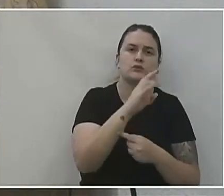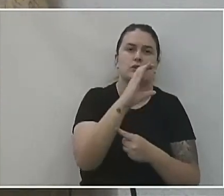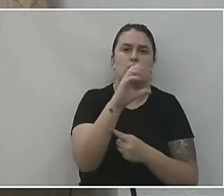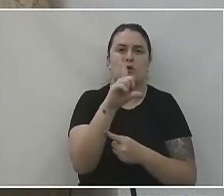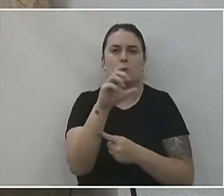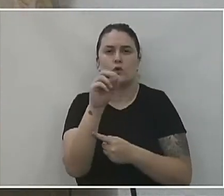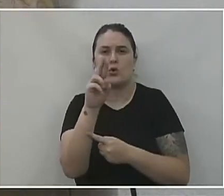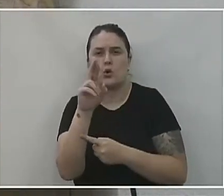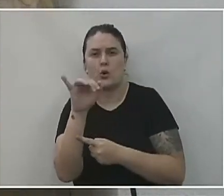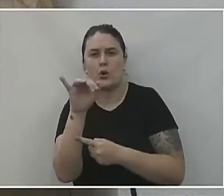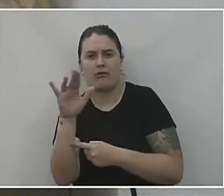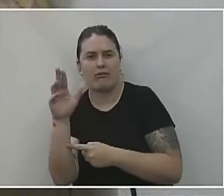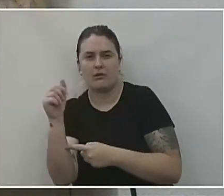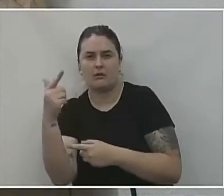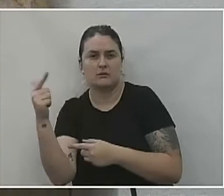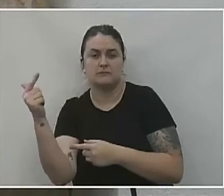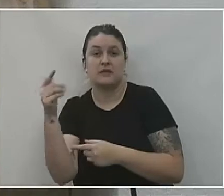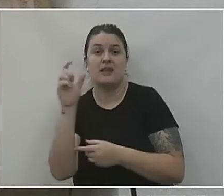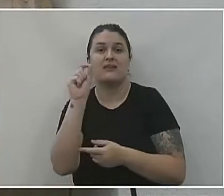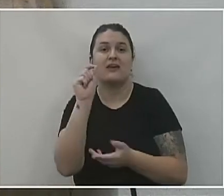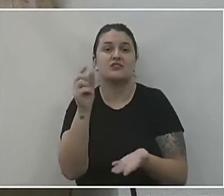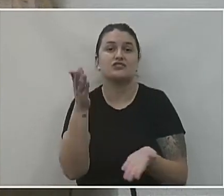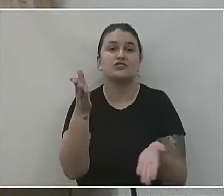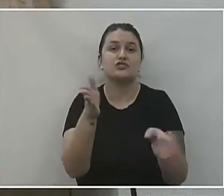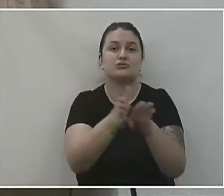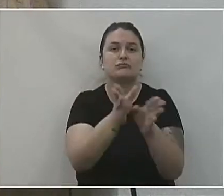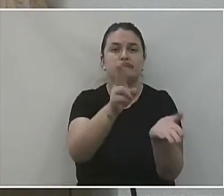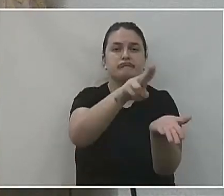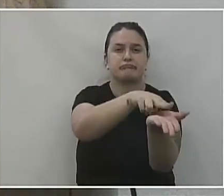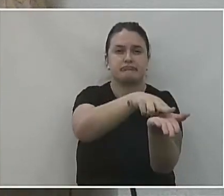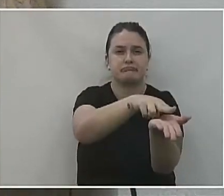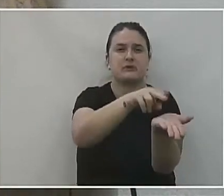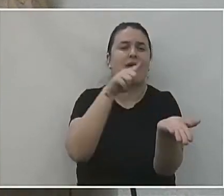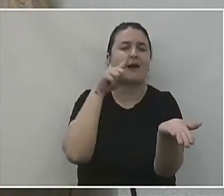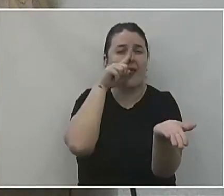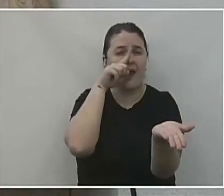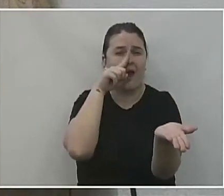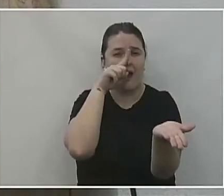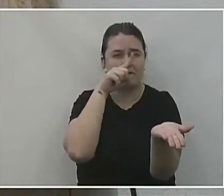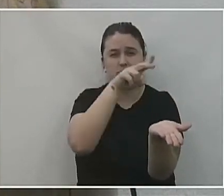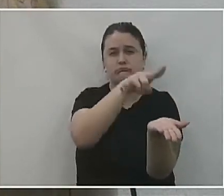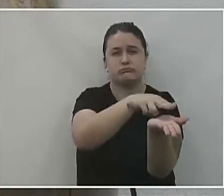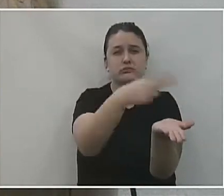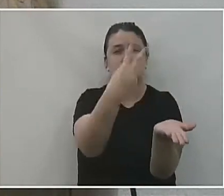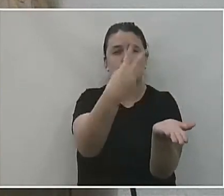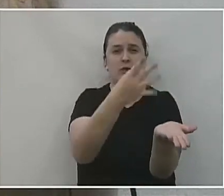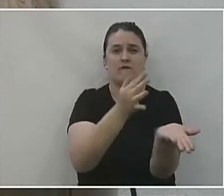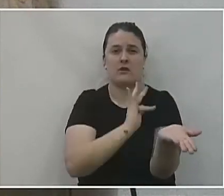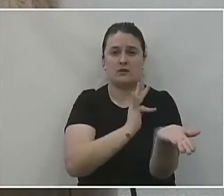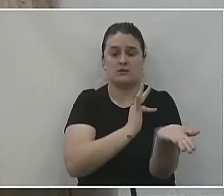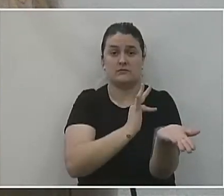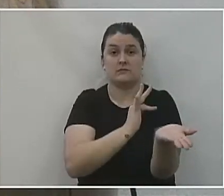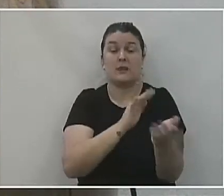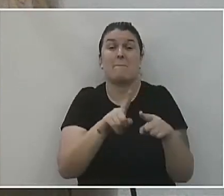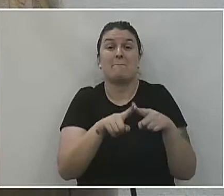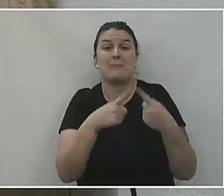cloroquina ou tudo mais, mas a gente identificou que o paciente que chegava lá já chegava bem grave e precário, sabe? Já em segunda fase. Mas quando era necessário e